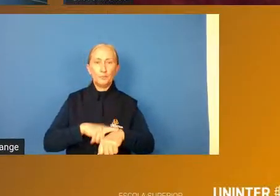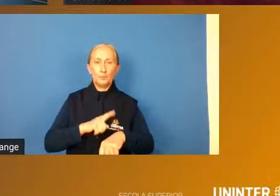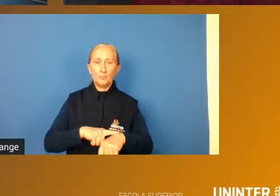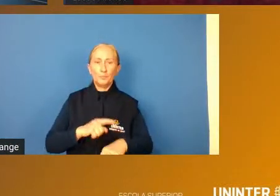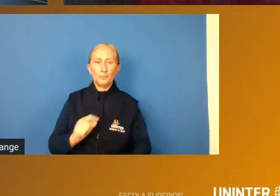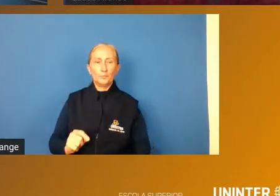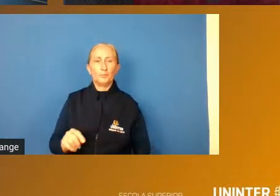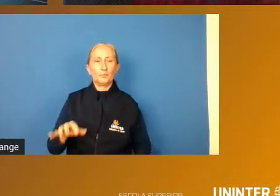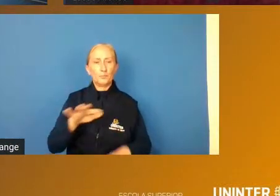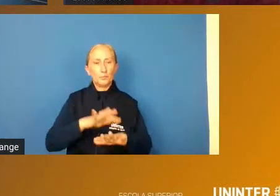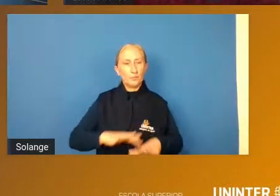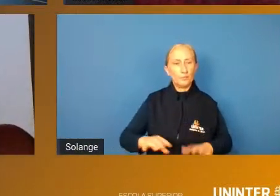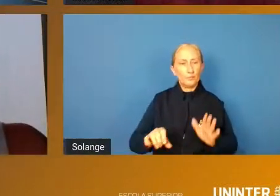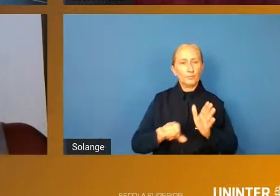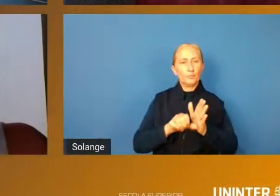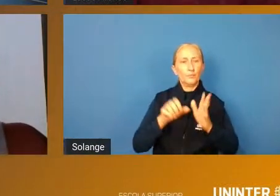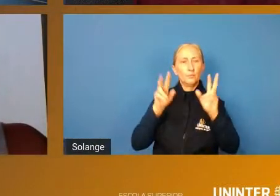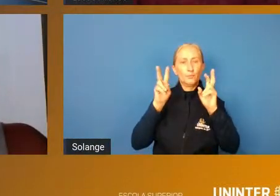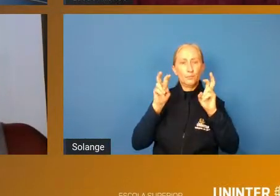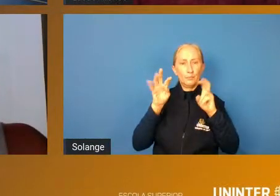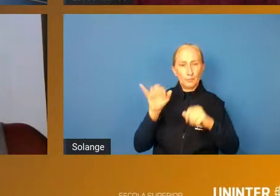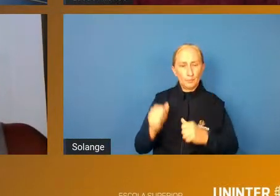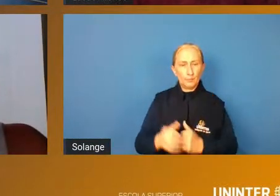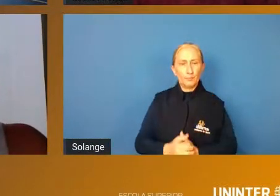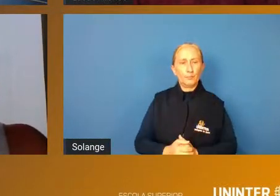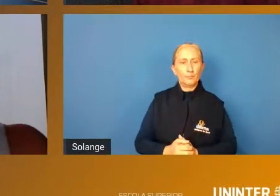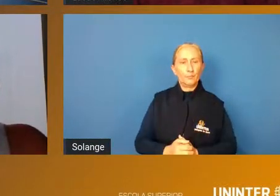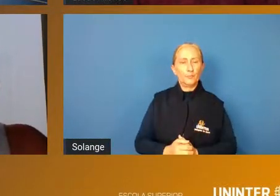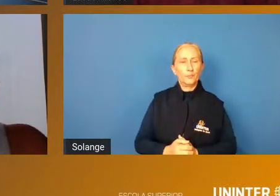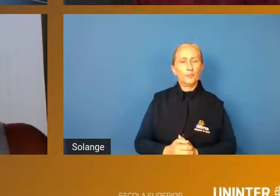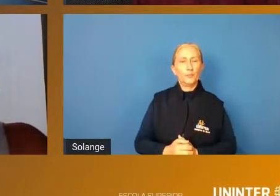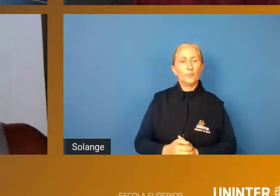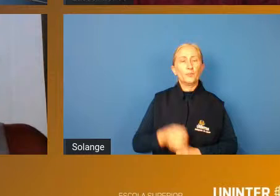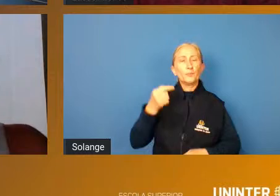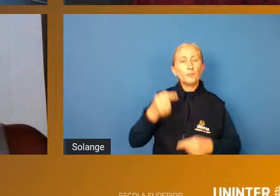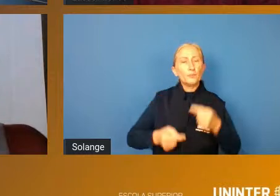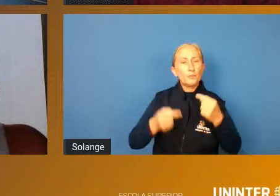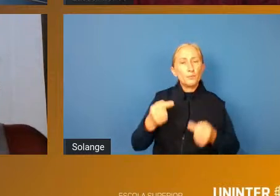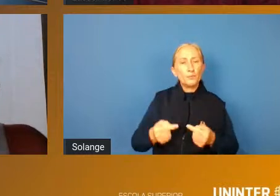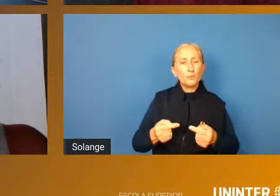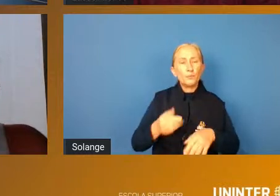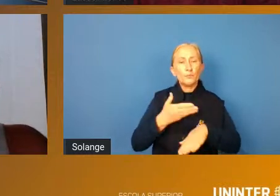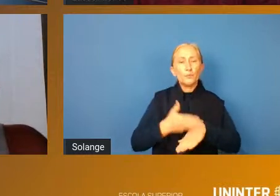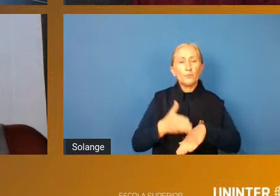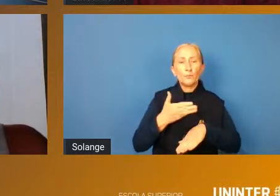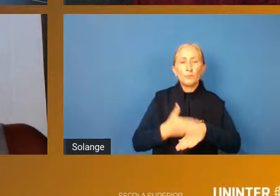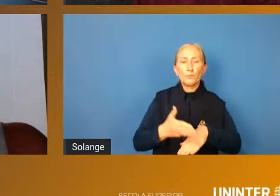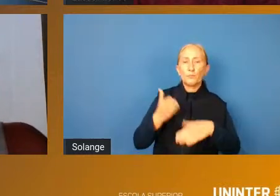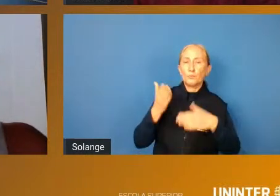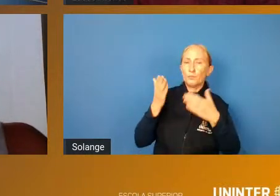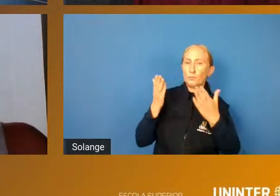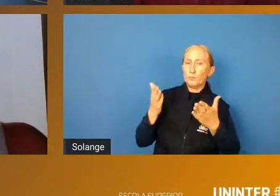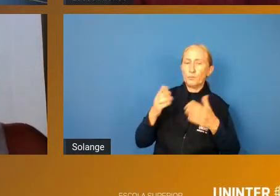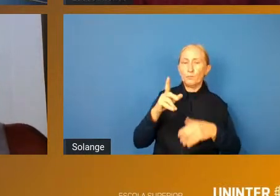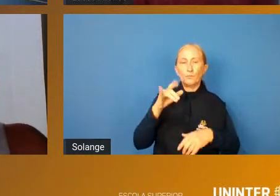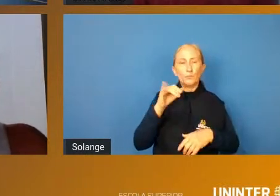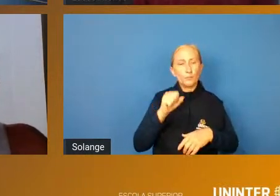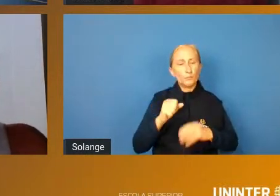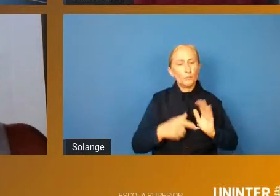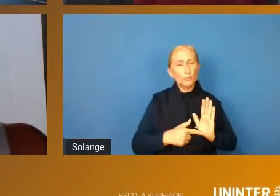mesa, nesse primeiro tema. Então, discutir essas práticas que o Lucas